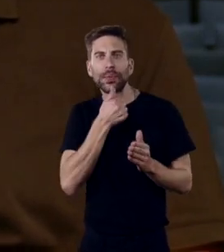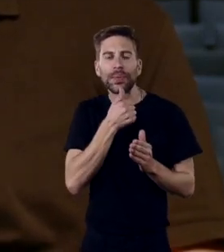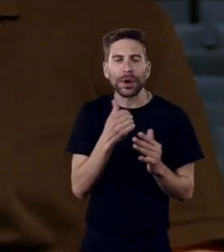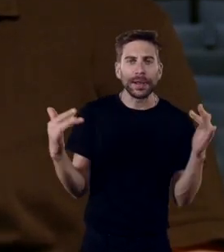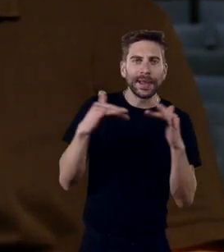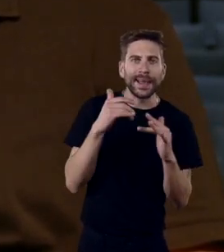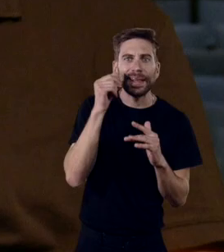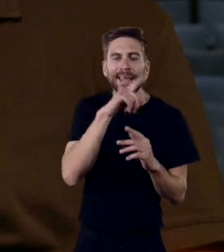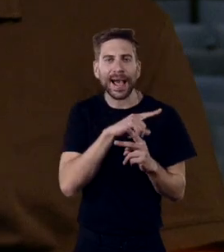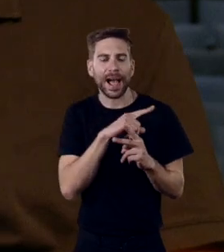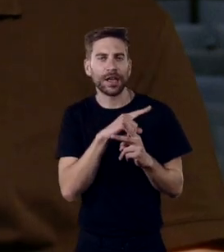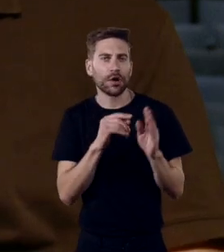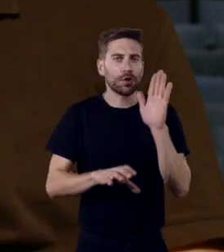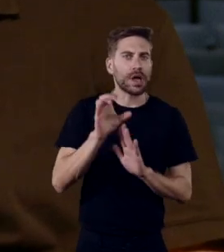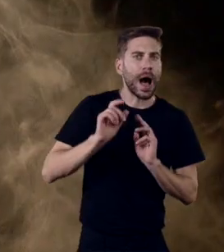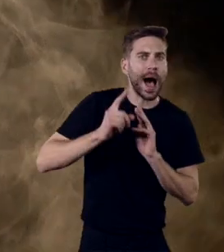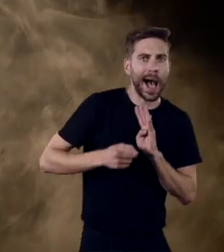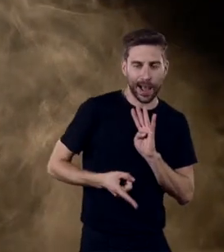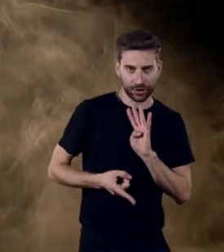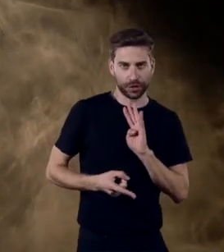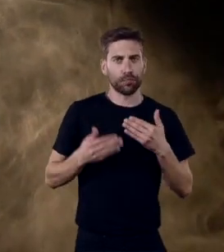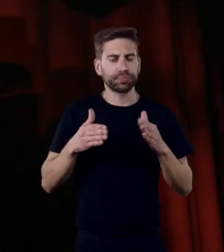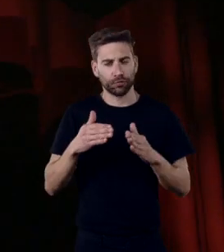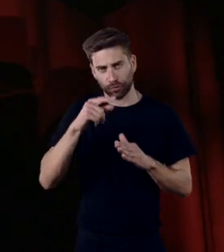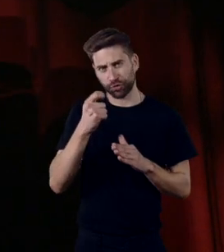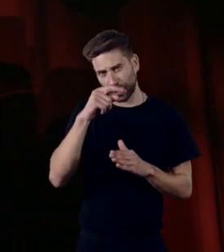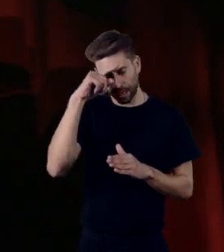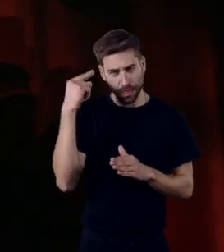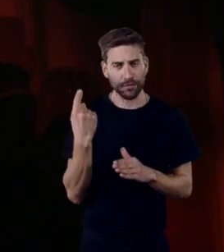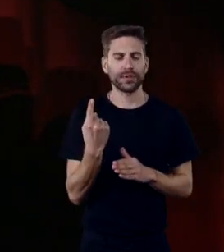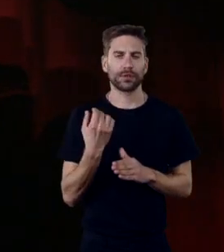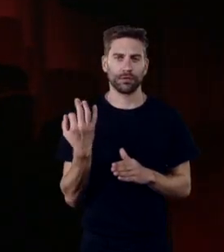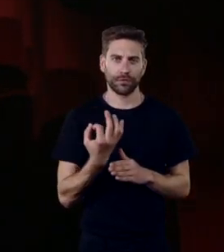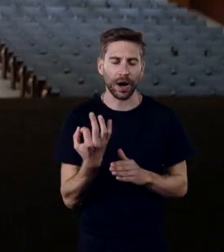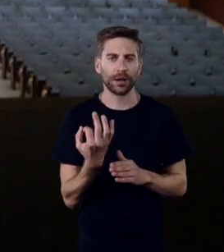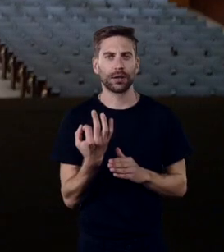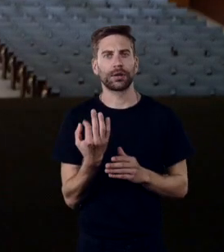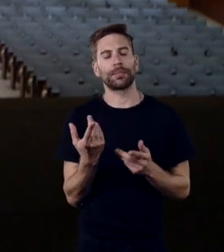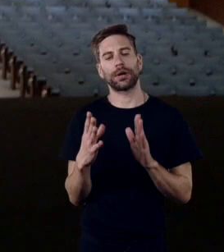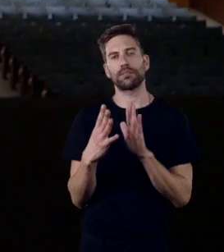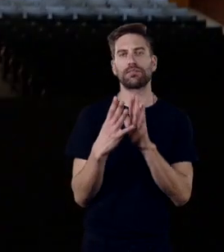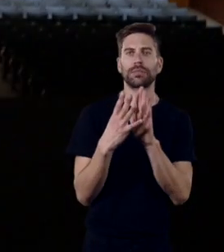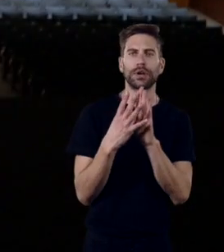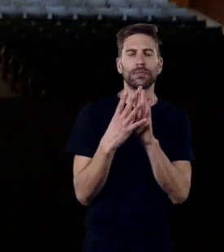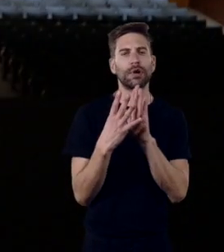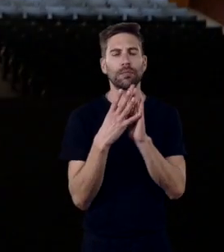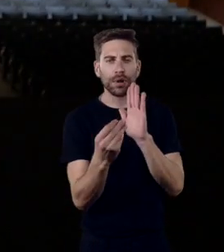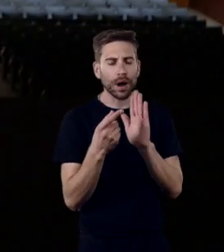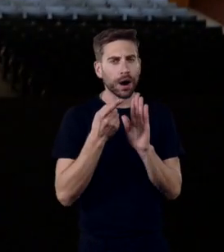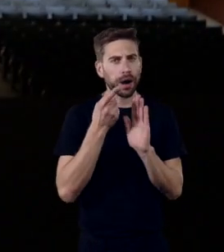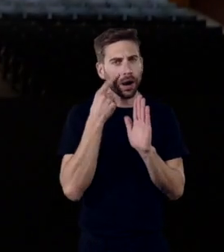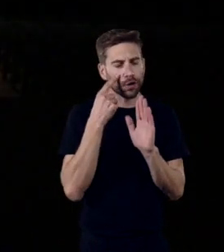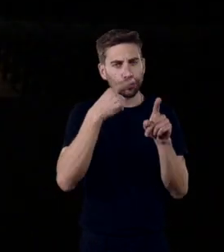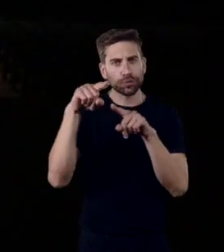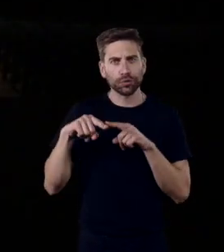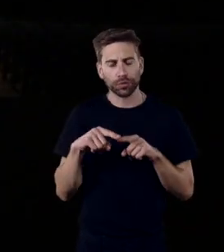tempo. E, portanto, a abertura aconteceu com muitas hesitações, até se encontrar um modelo até de gestão e de organização dos